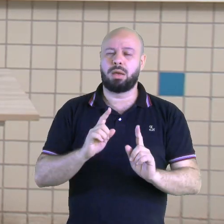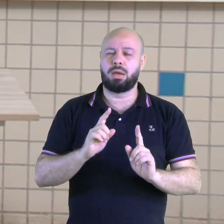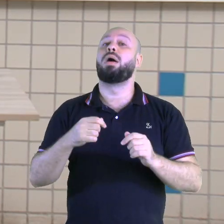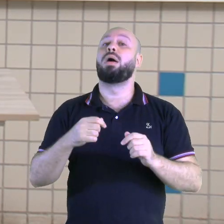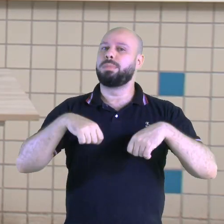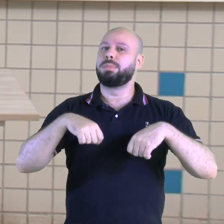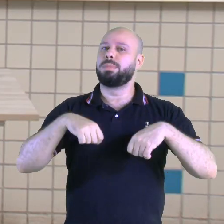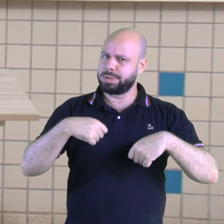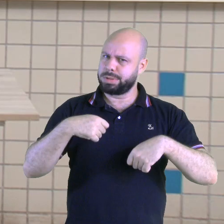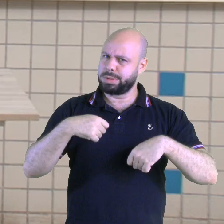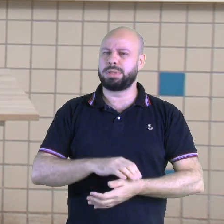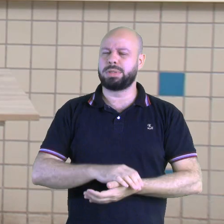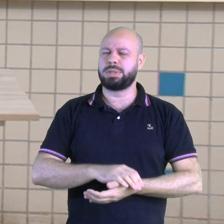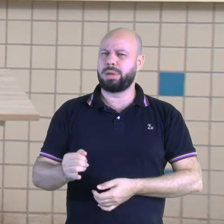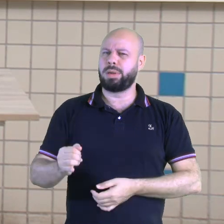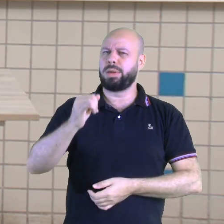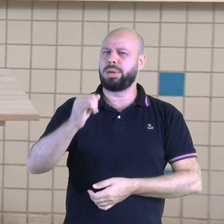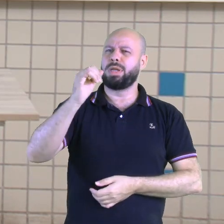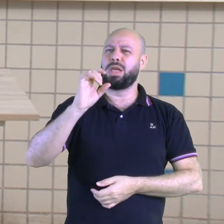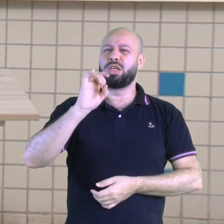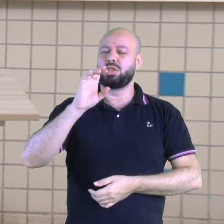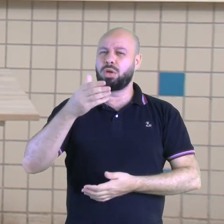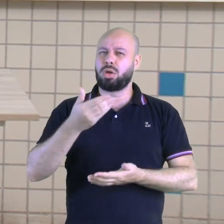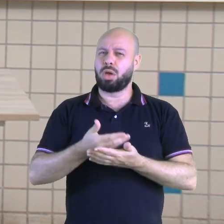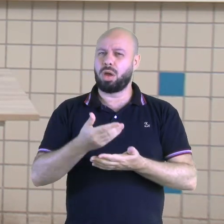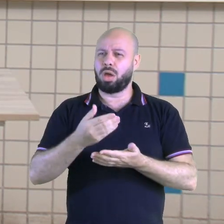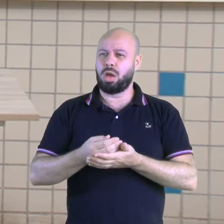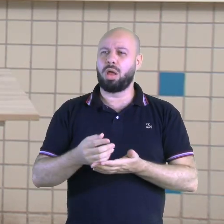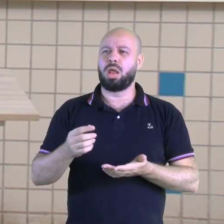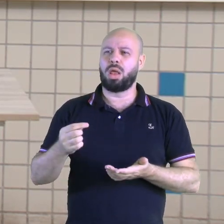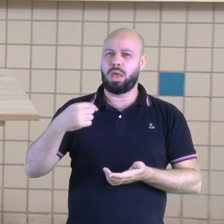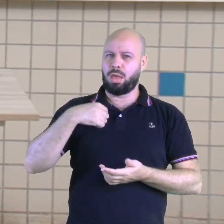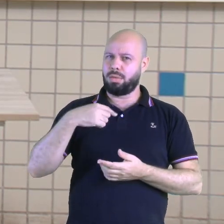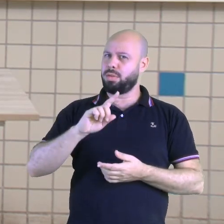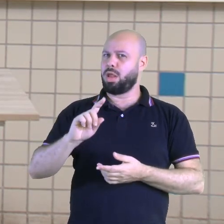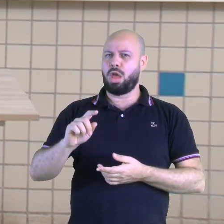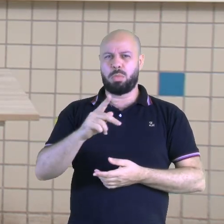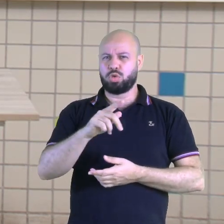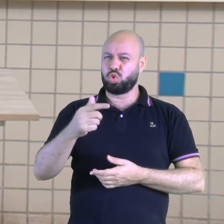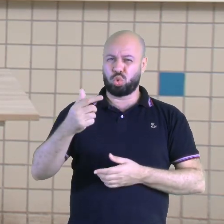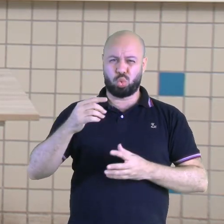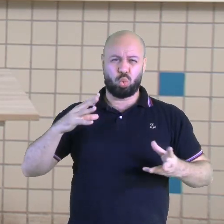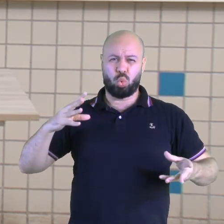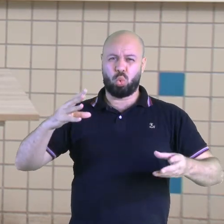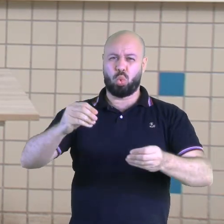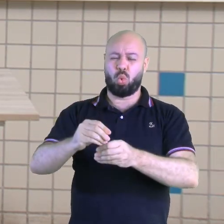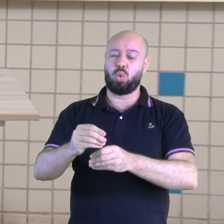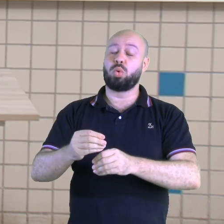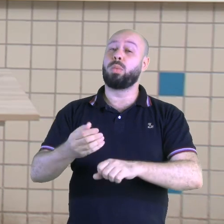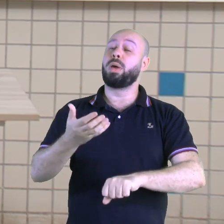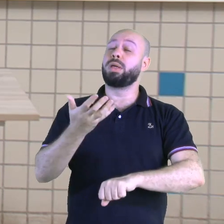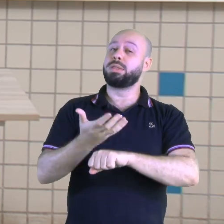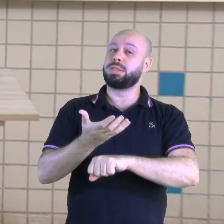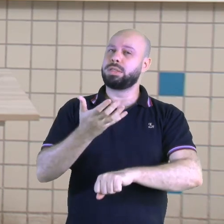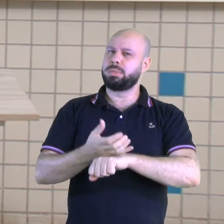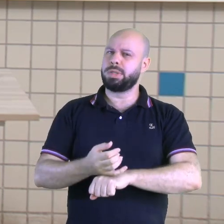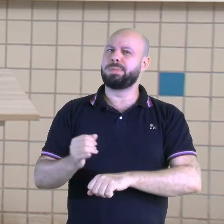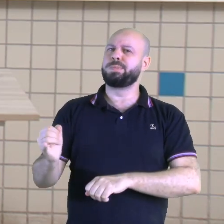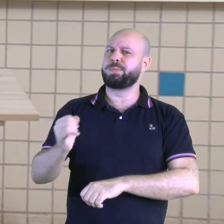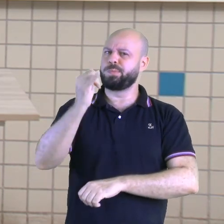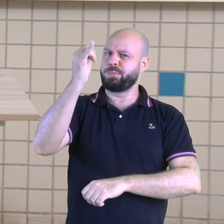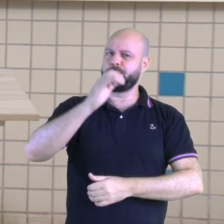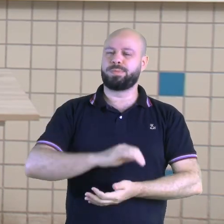importantíssimo. Não só as aulas da professora Clé, mas todas as professoras, todas as disciplinas são muito, muito importantes.